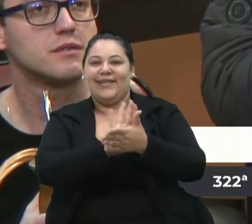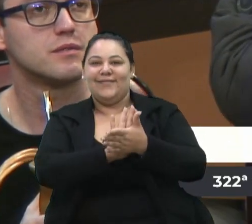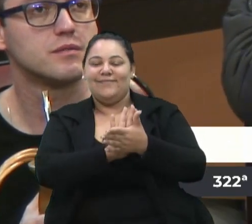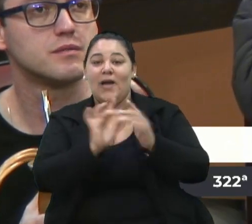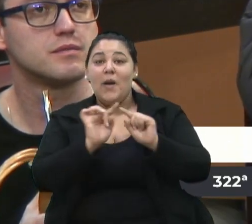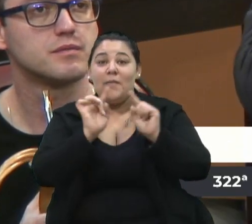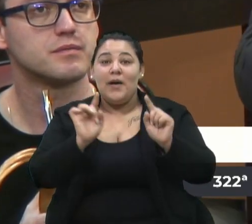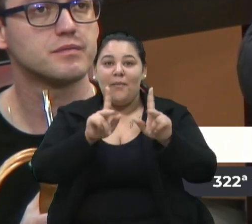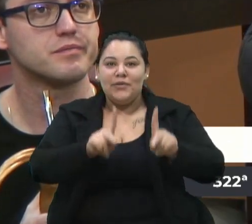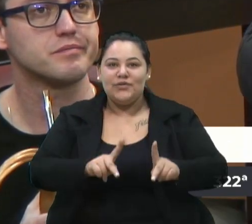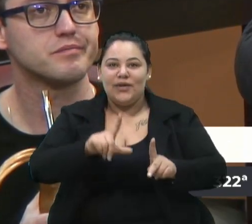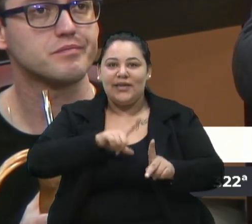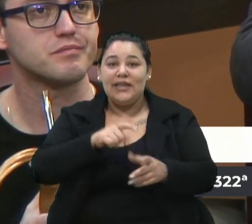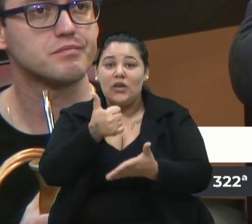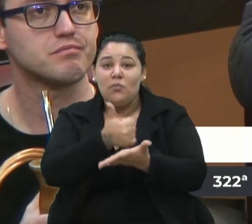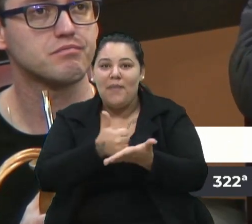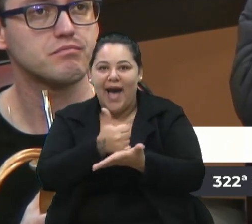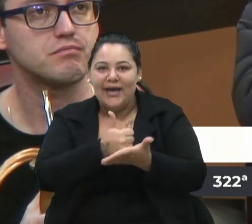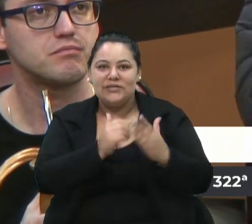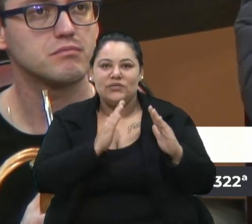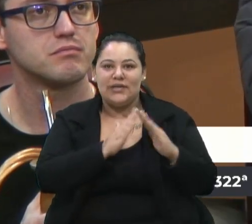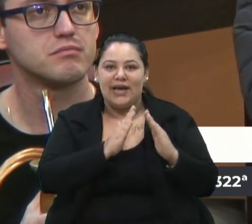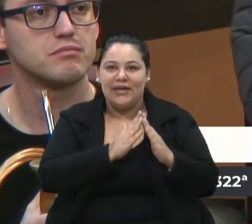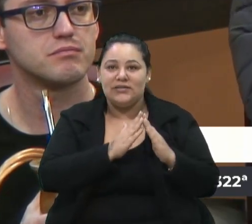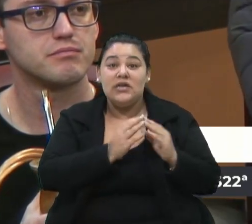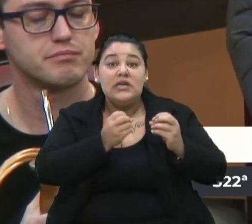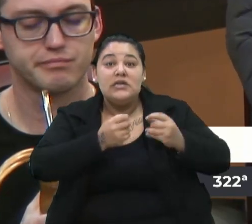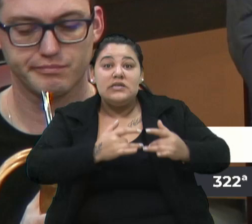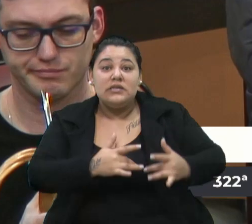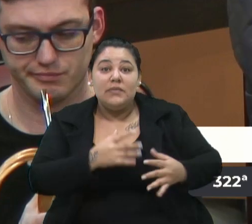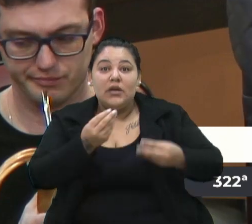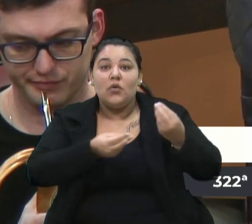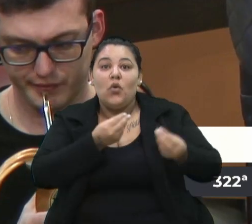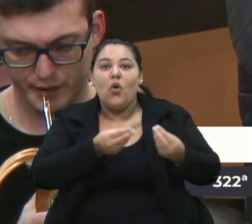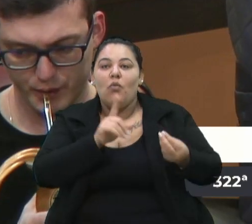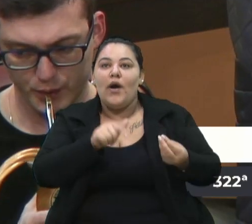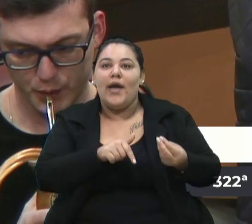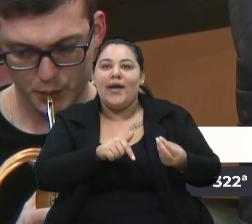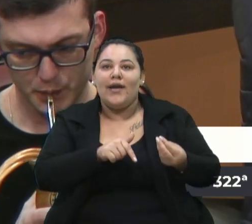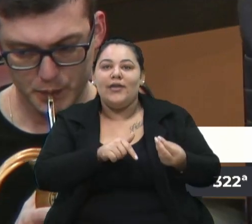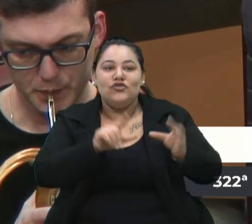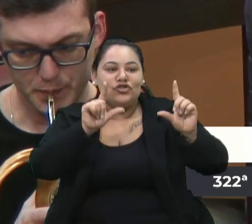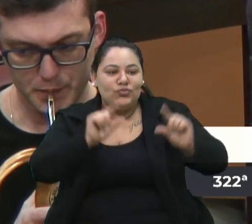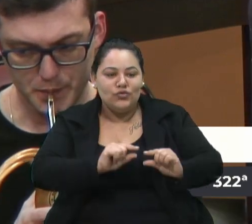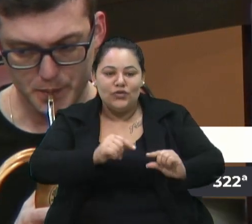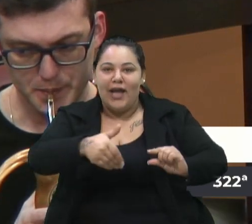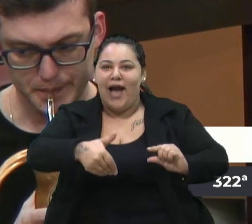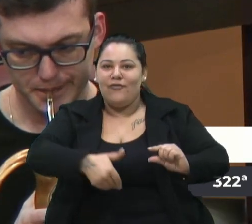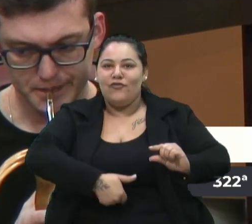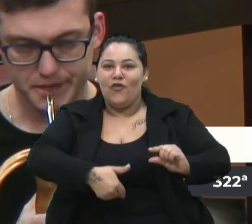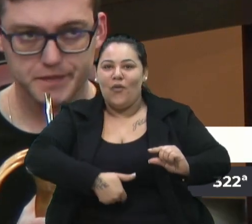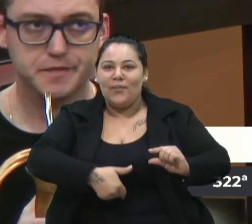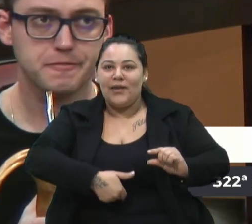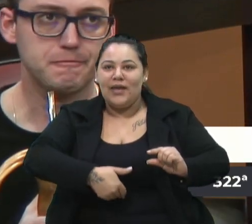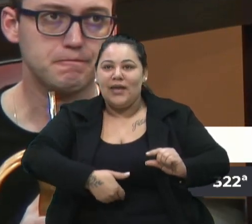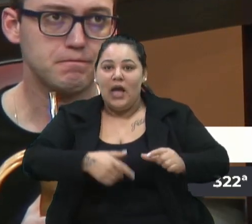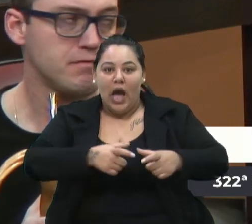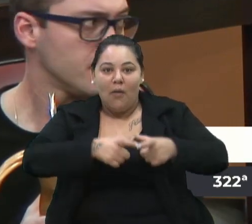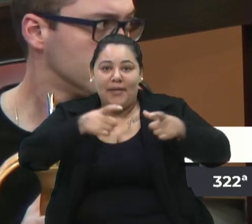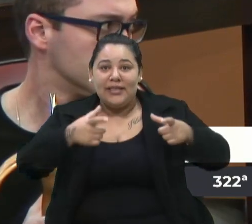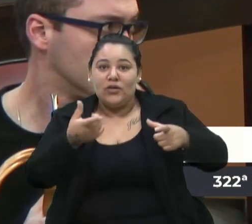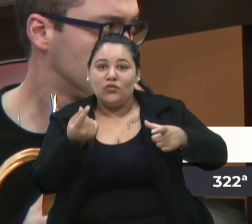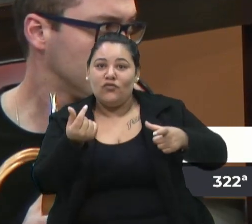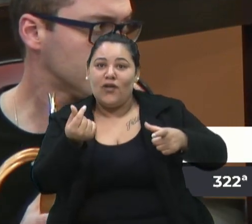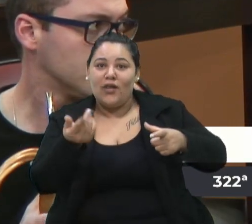para aquilo que é o básico, então, que explique como é que tu vai matar a fome no país, aumentando o básico, arroz, feijão, ovos, leite,